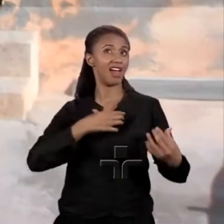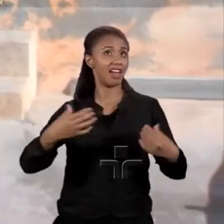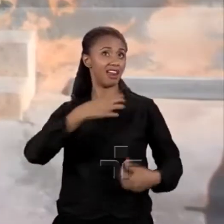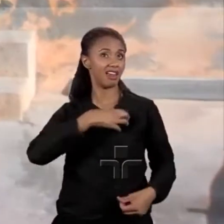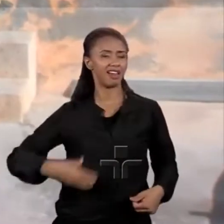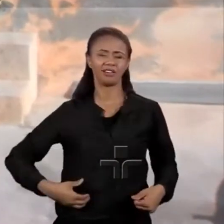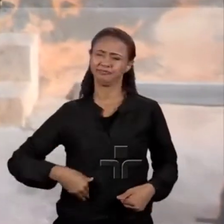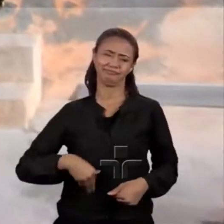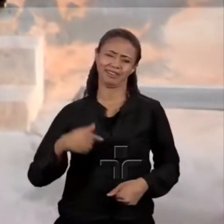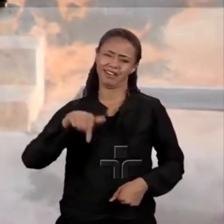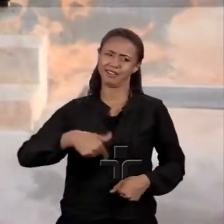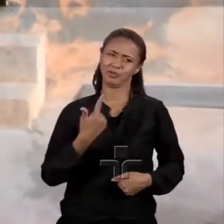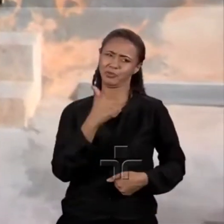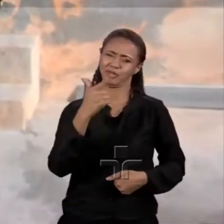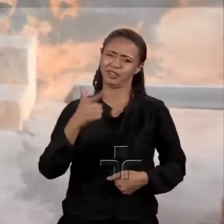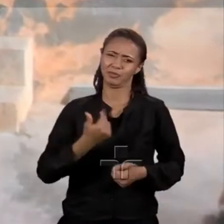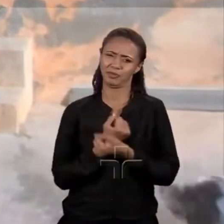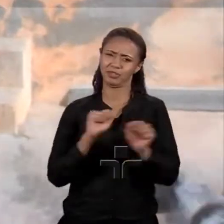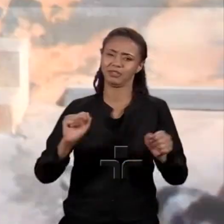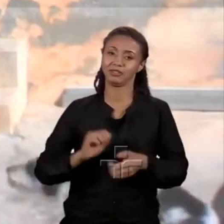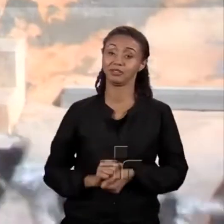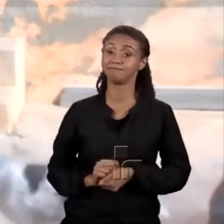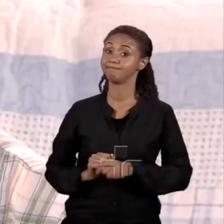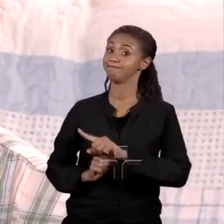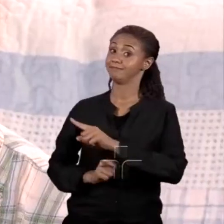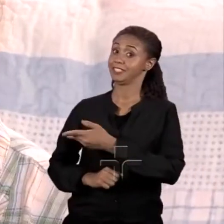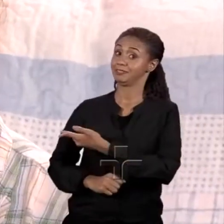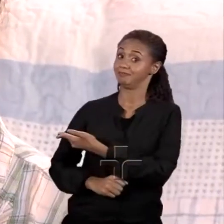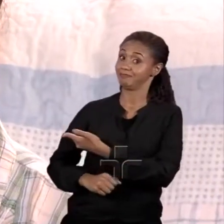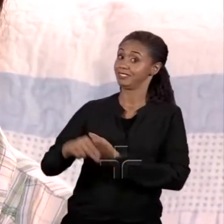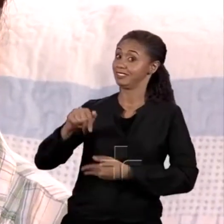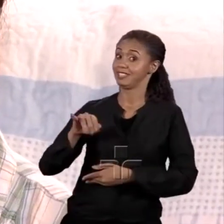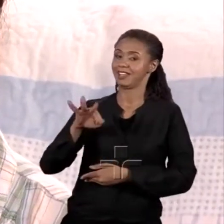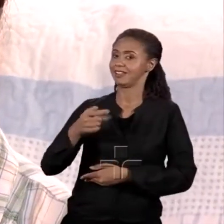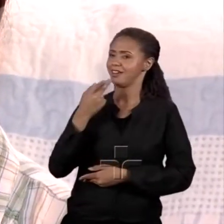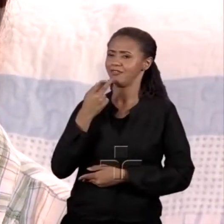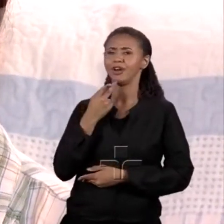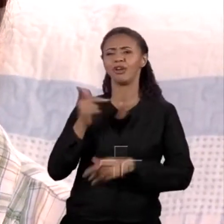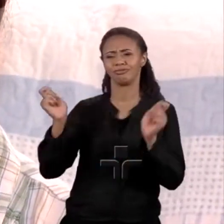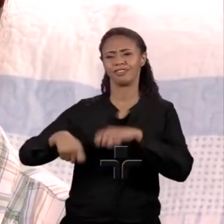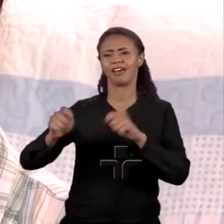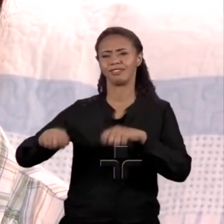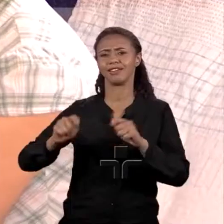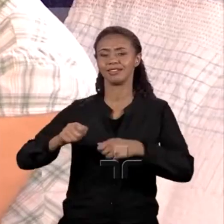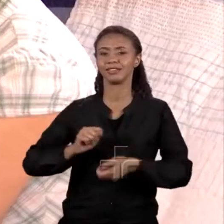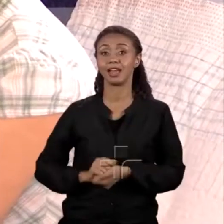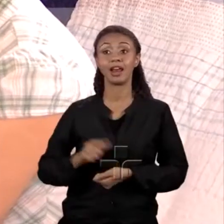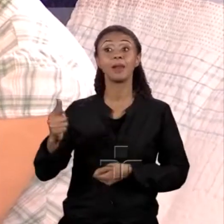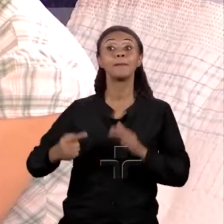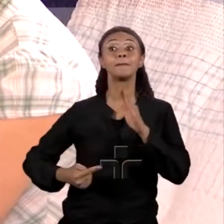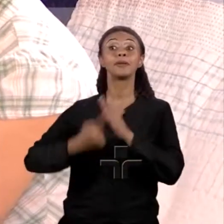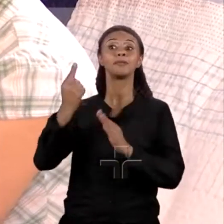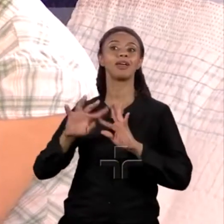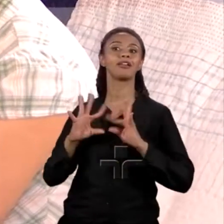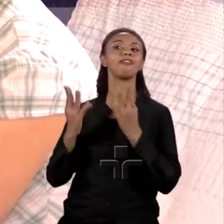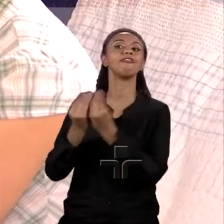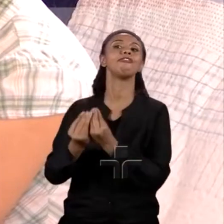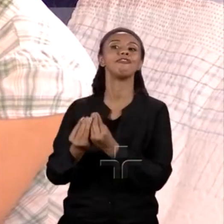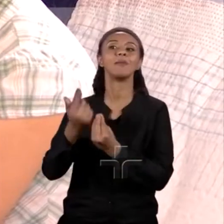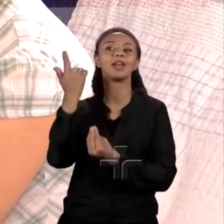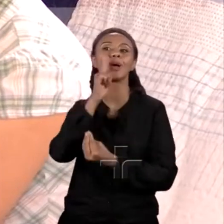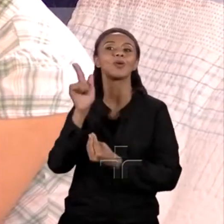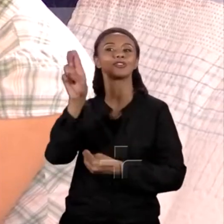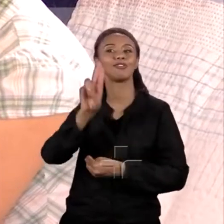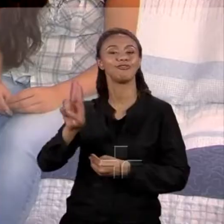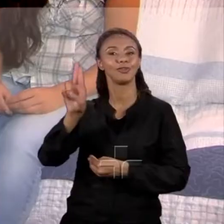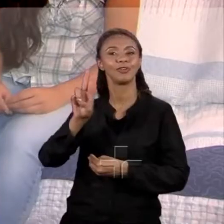Mas Natália é a prova de que nada é impossível. Ela é a primeira da família a cursar uma universidade. Com muito sacrifício dos pais, a